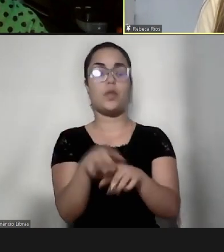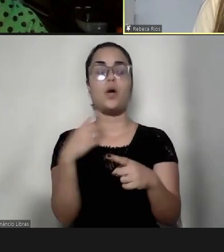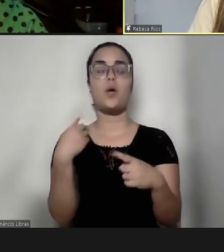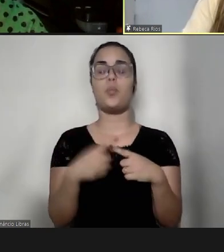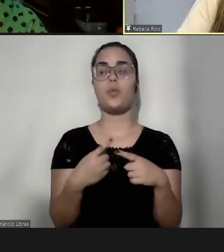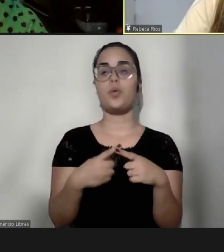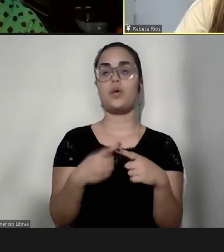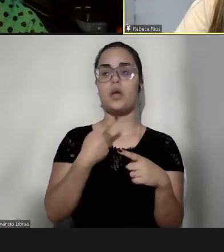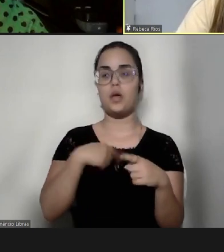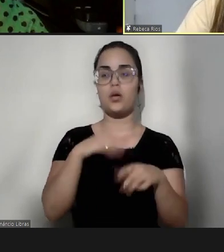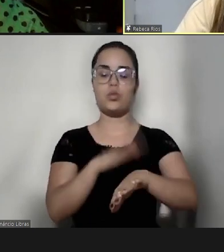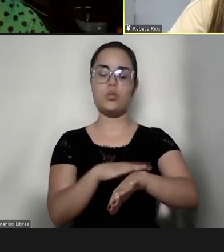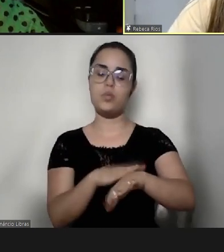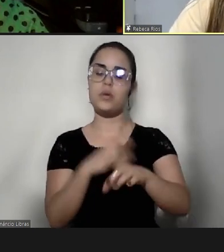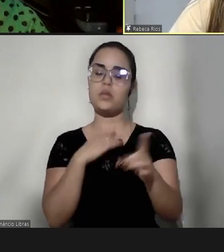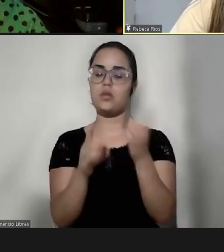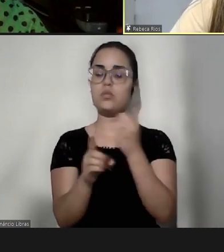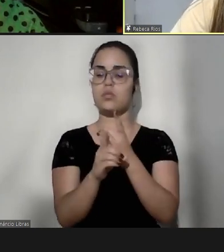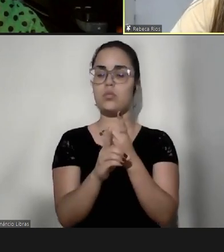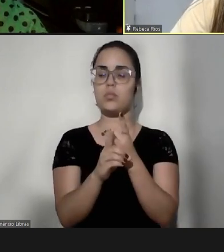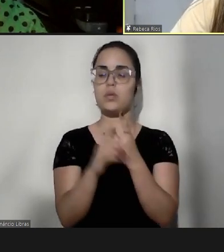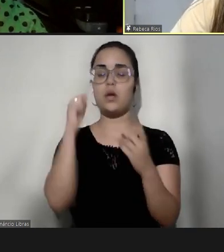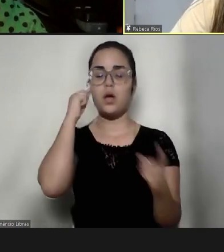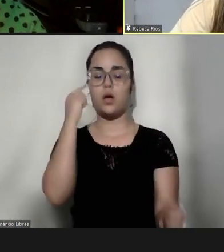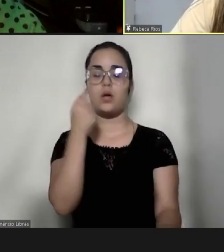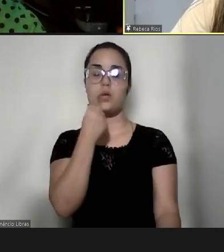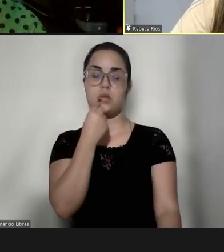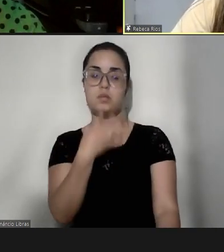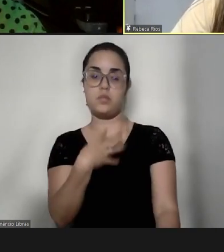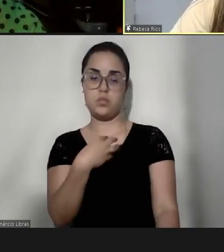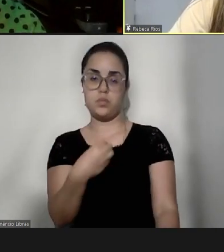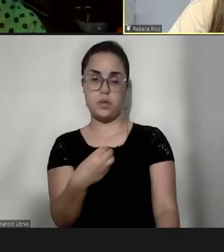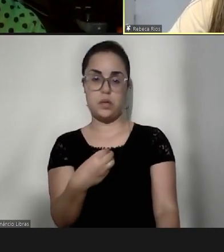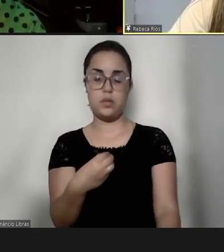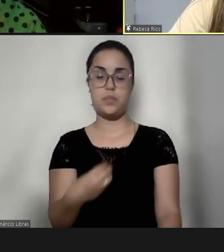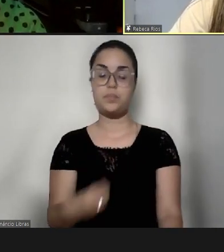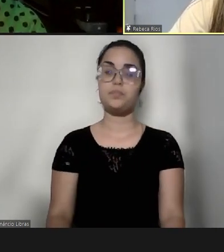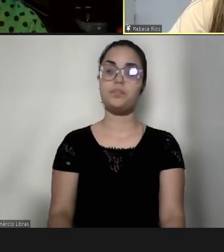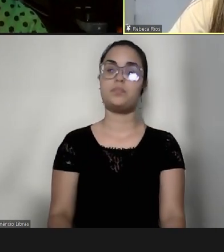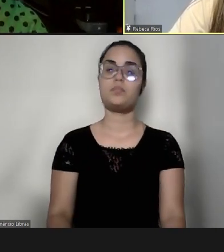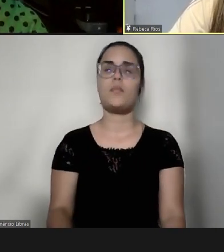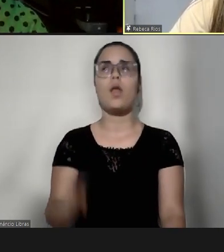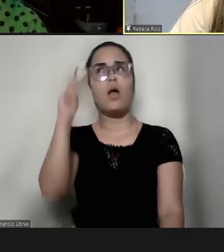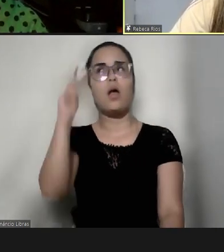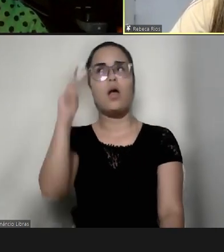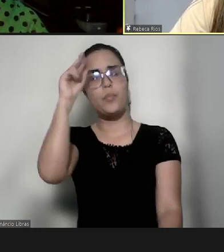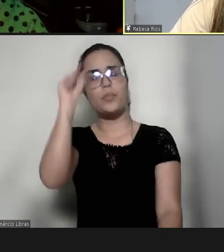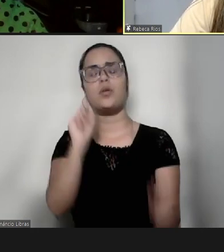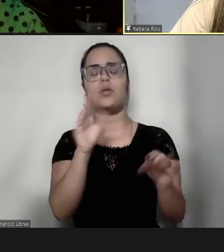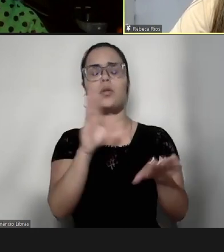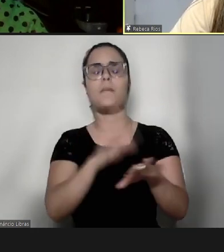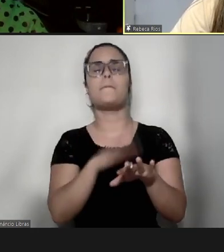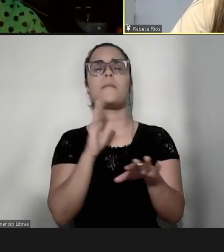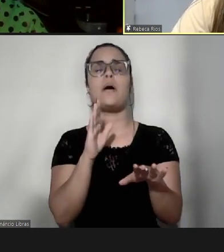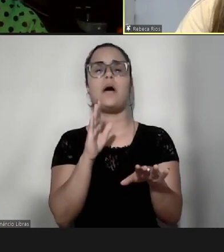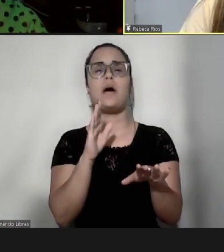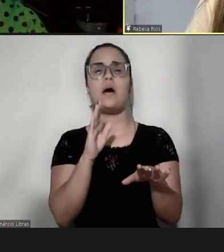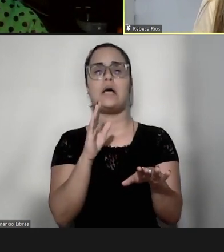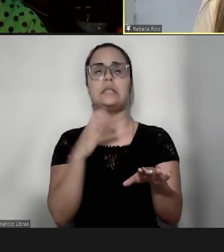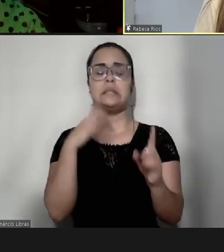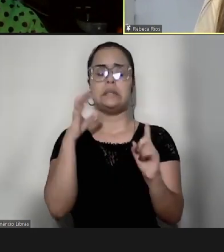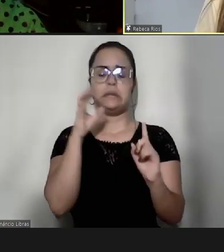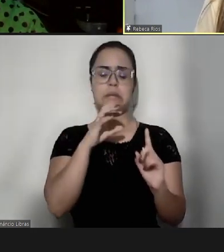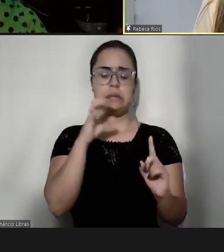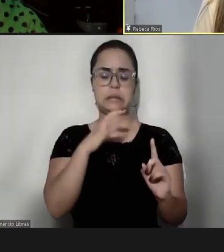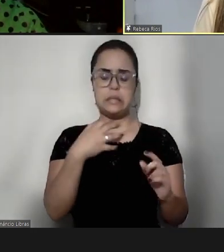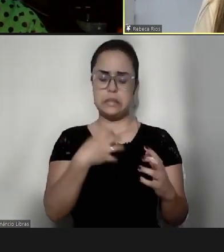eu, na época, assim, que eu descobri a surdez do João, eu lembro que o que mais também me afligia no